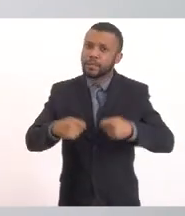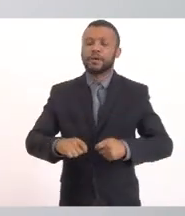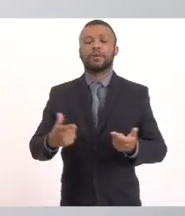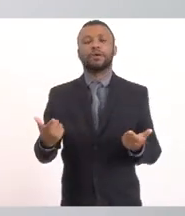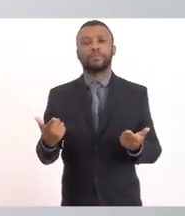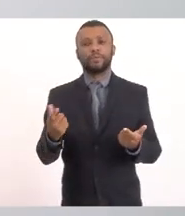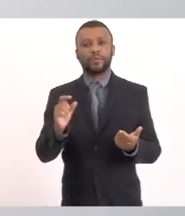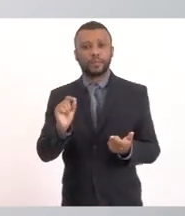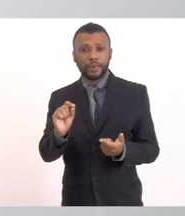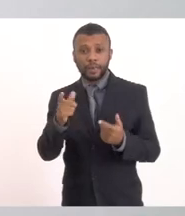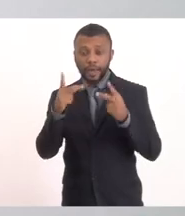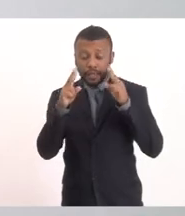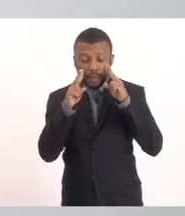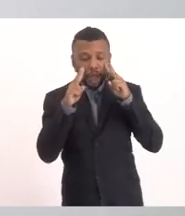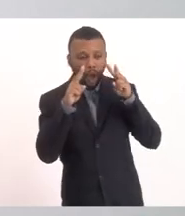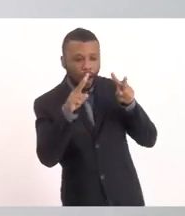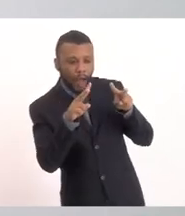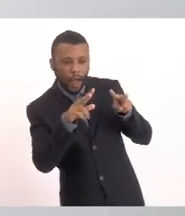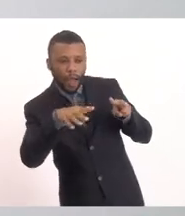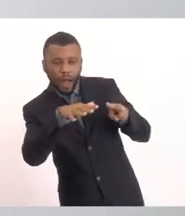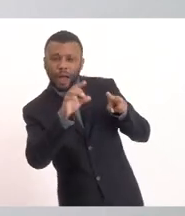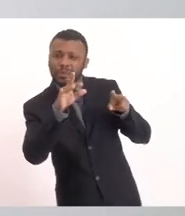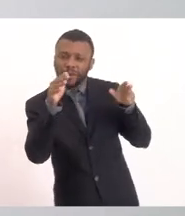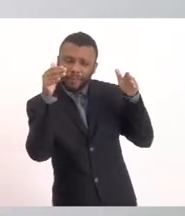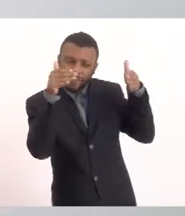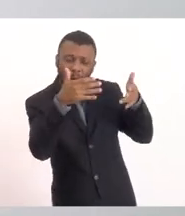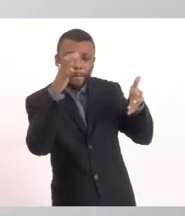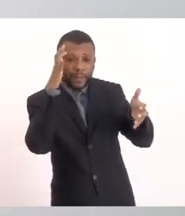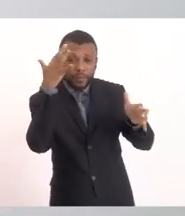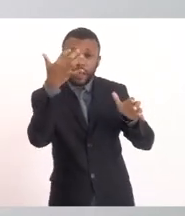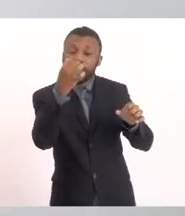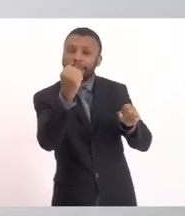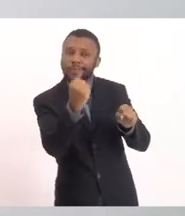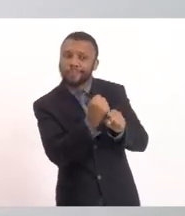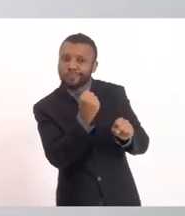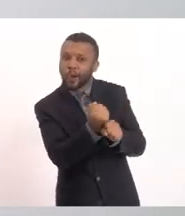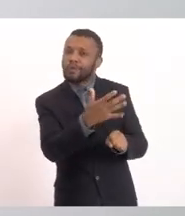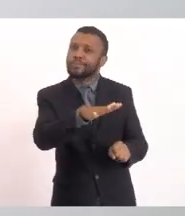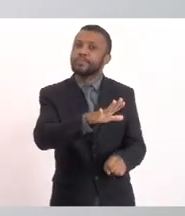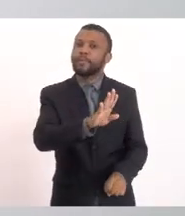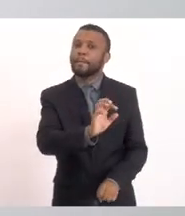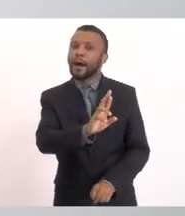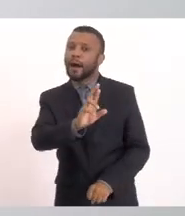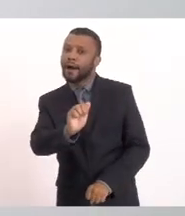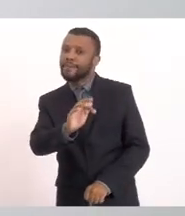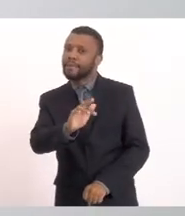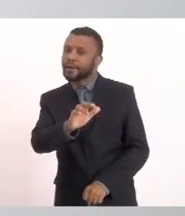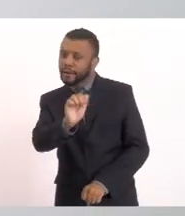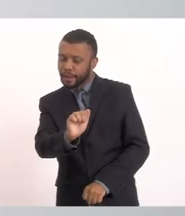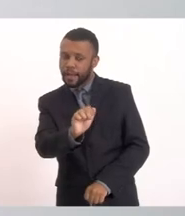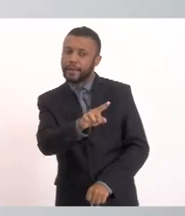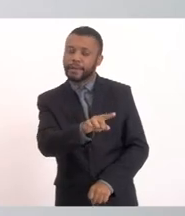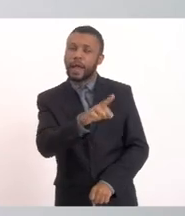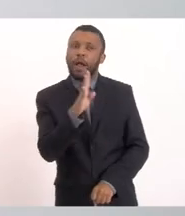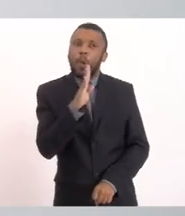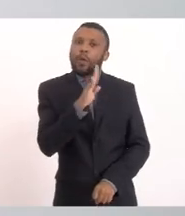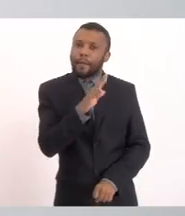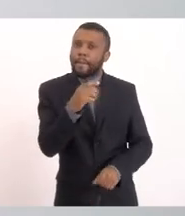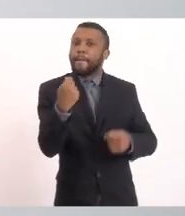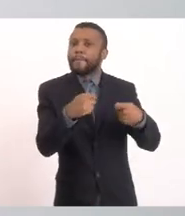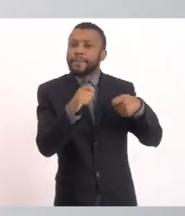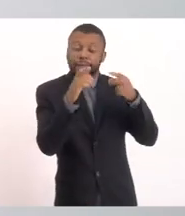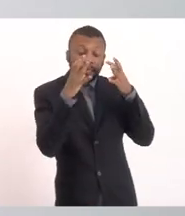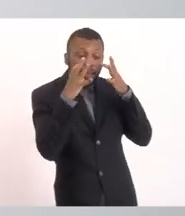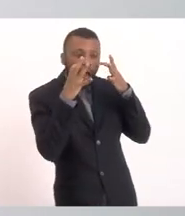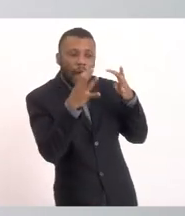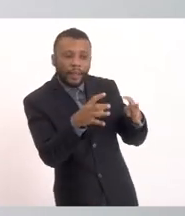esse olhar Não seja apenas Para a situação Da Barra Franca Que precisa Emergencialmente Ser olhada Mas